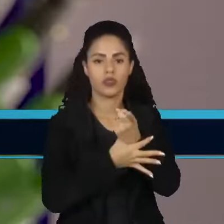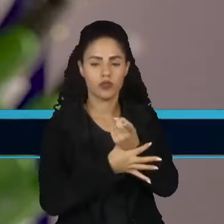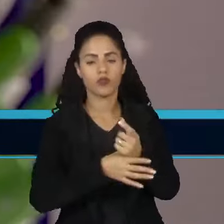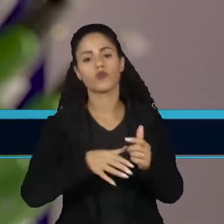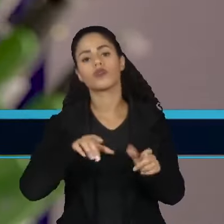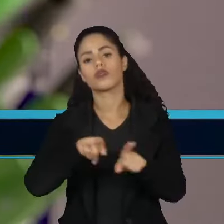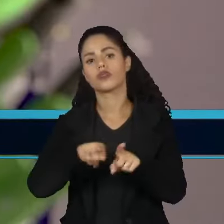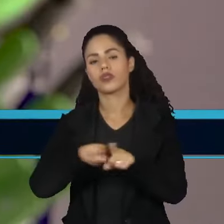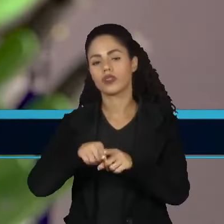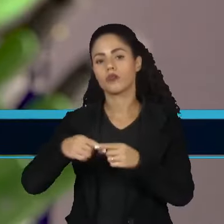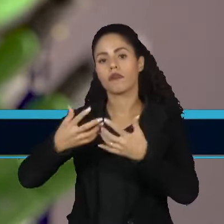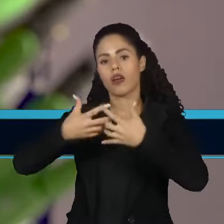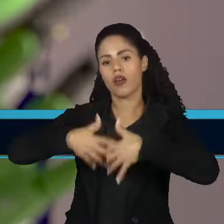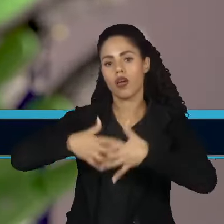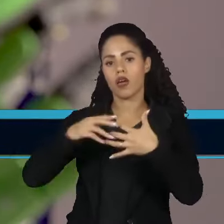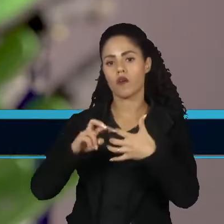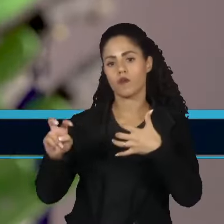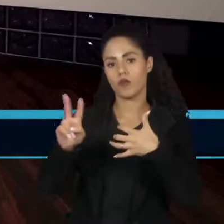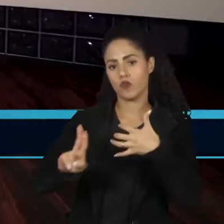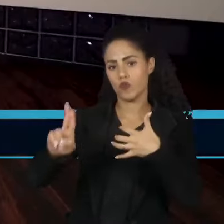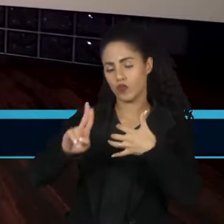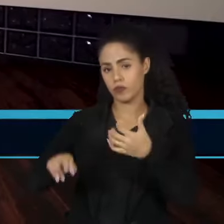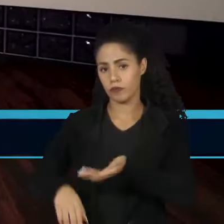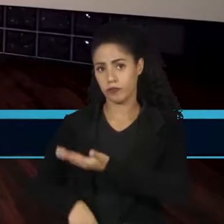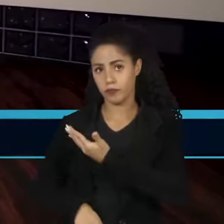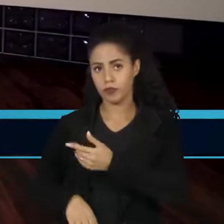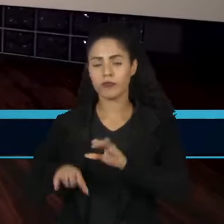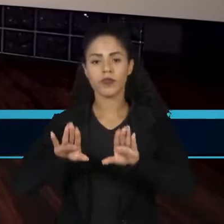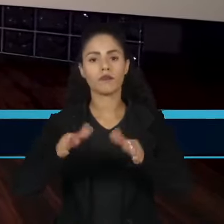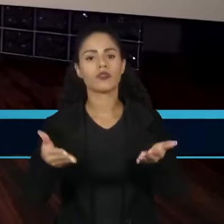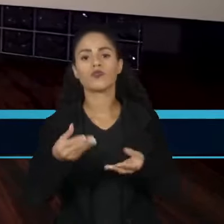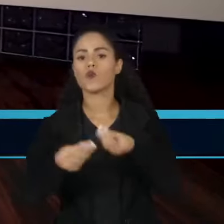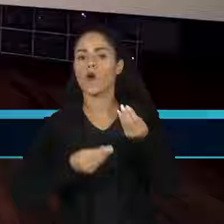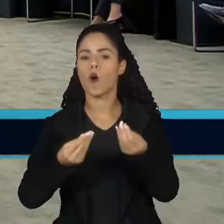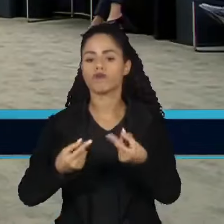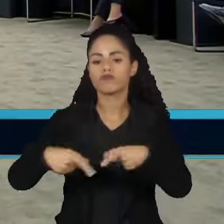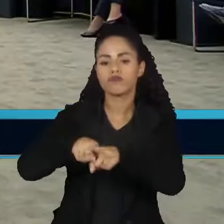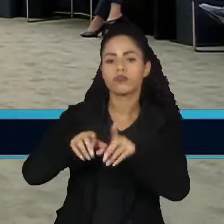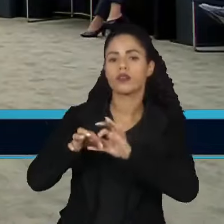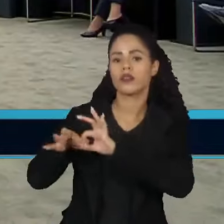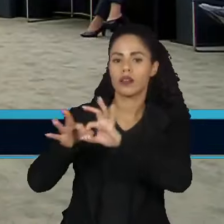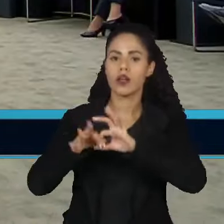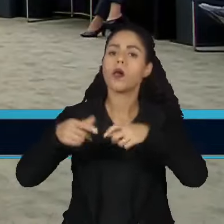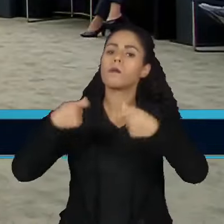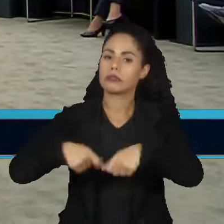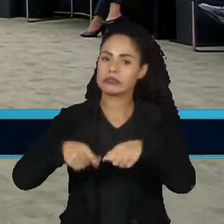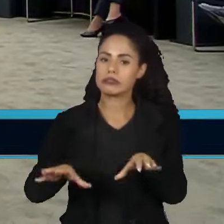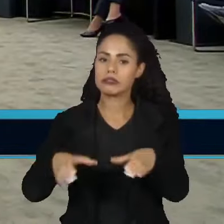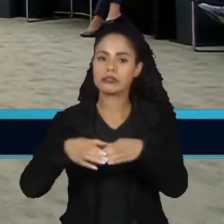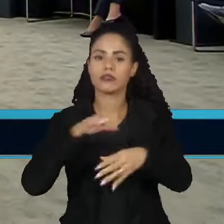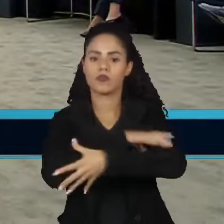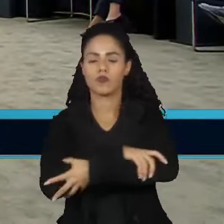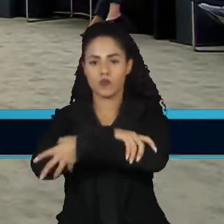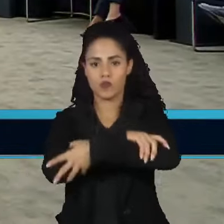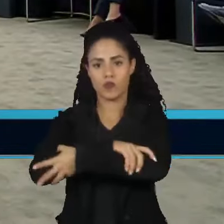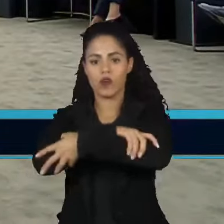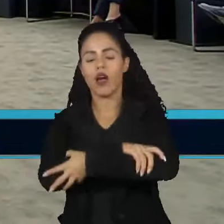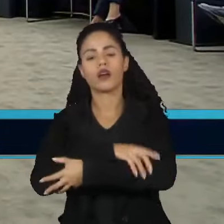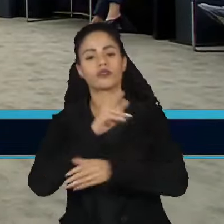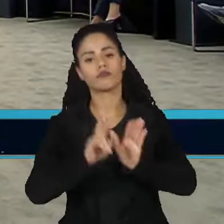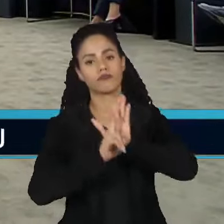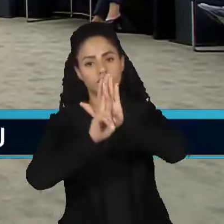até o uso da inteligência artificial. Mas tem que agir em conjunto com o Conselho da União Europeia, onde estão